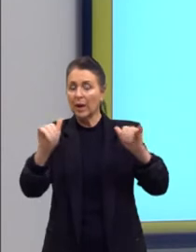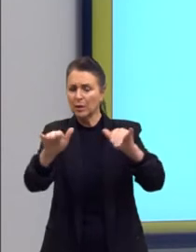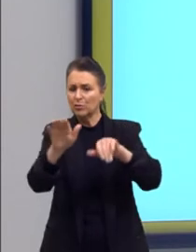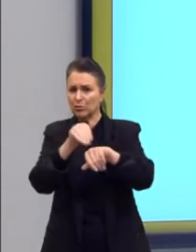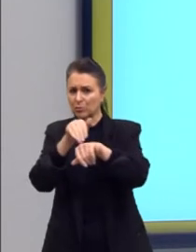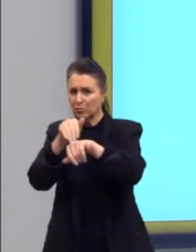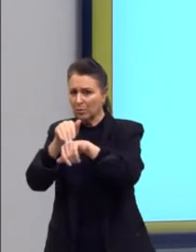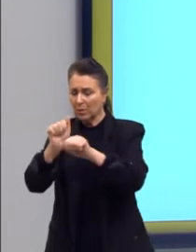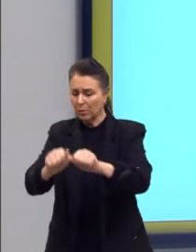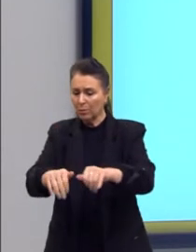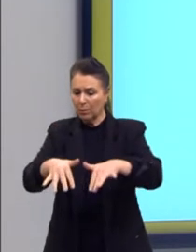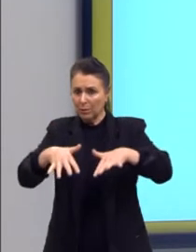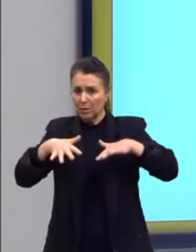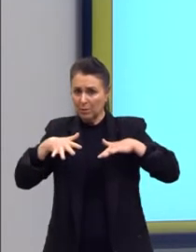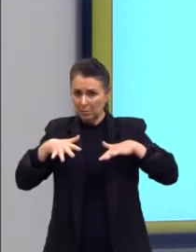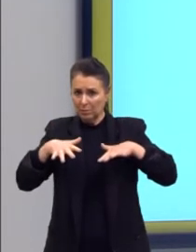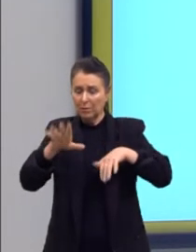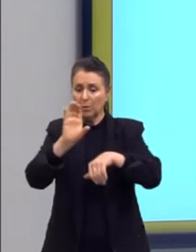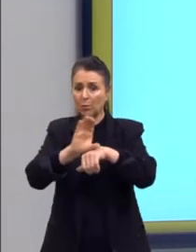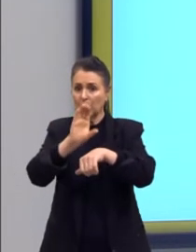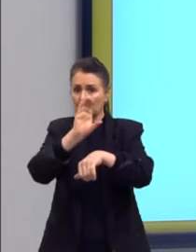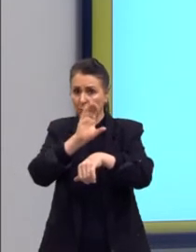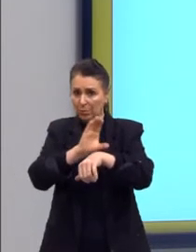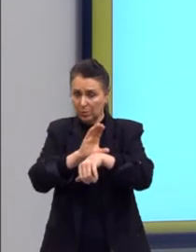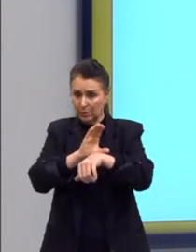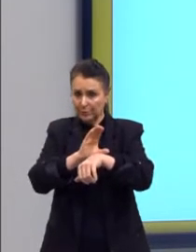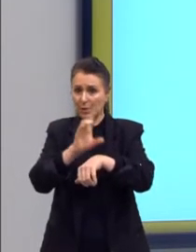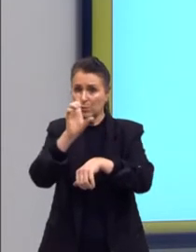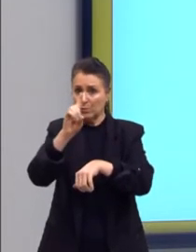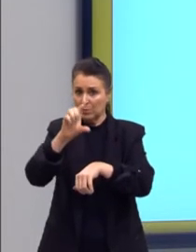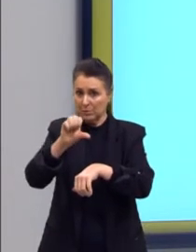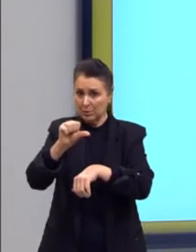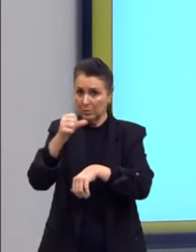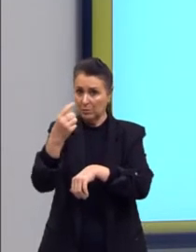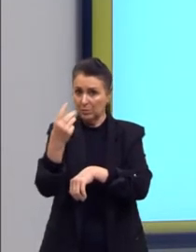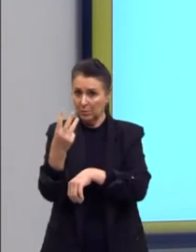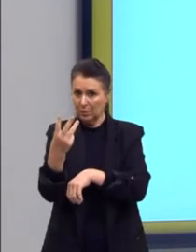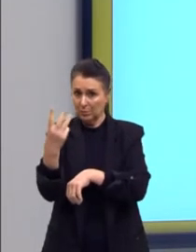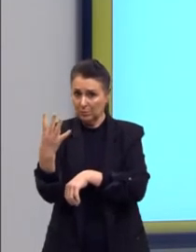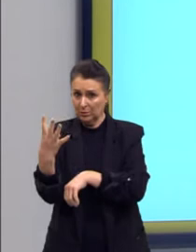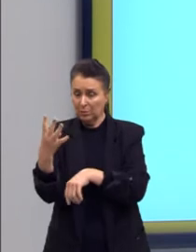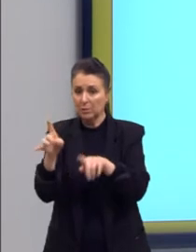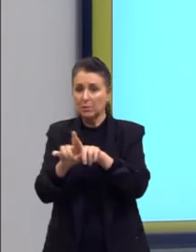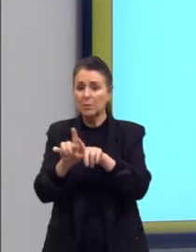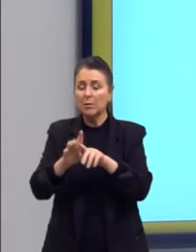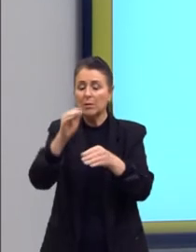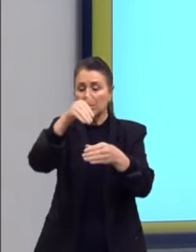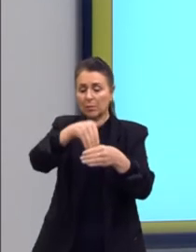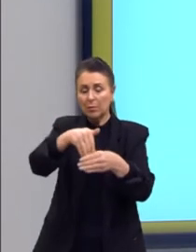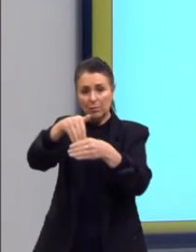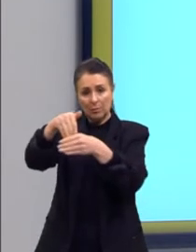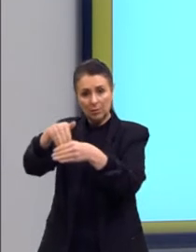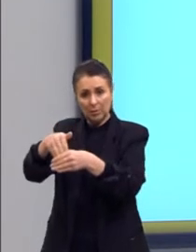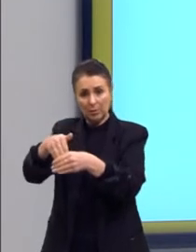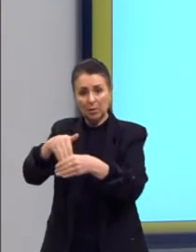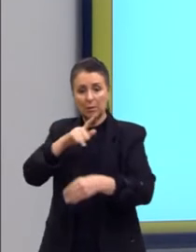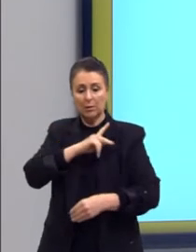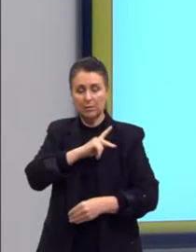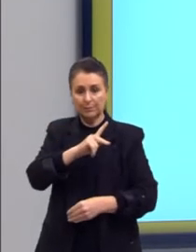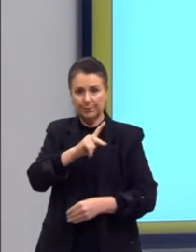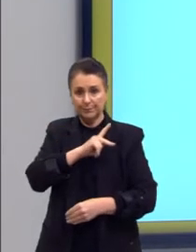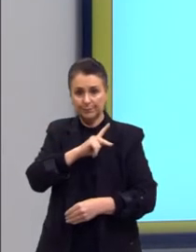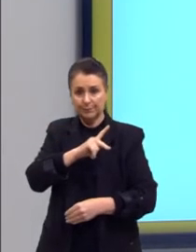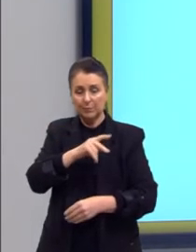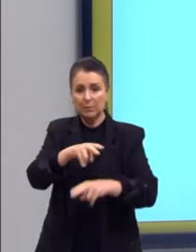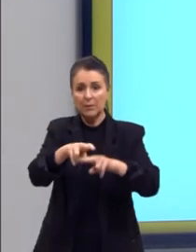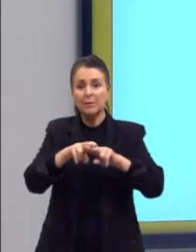vai criar uma nova Constituição, a de 34, e também vai votar para presidente. Por isso